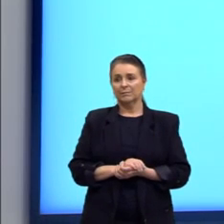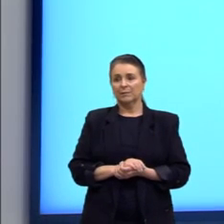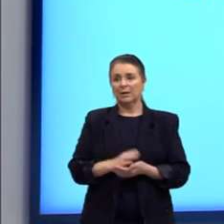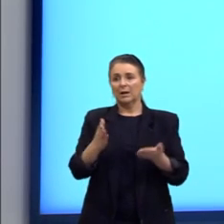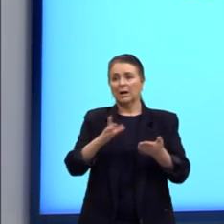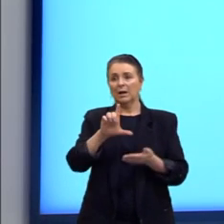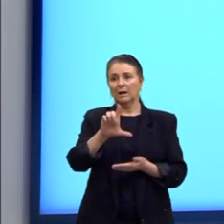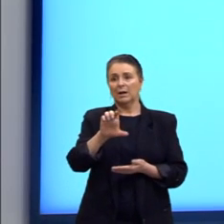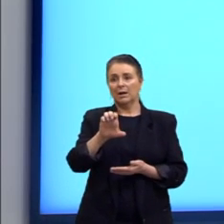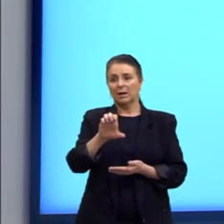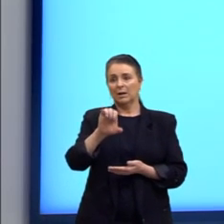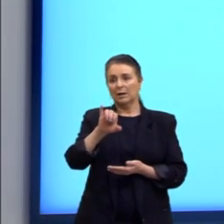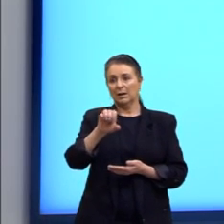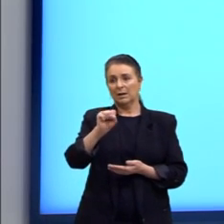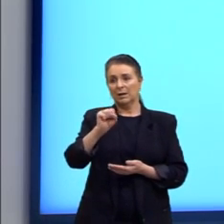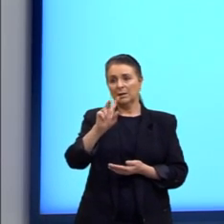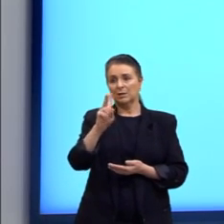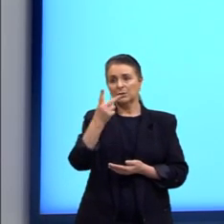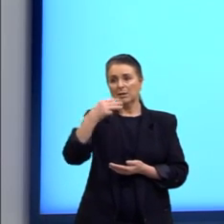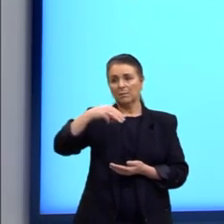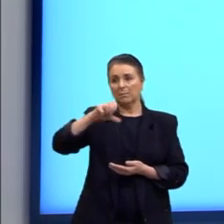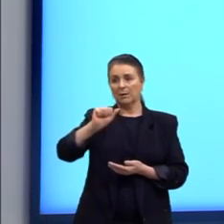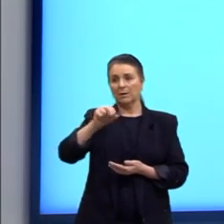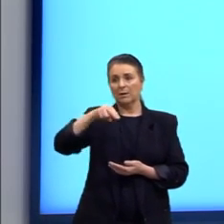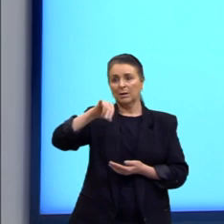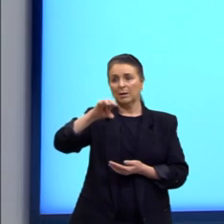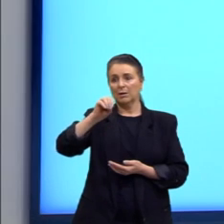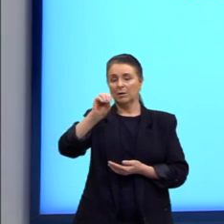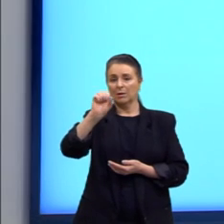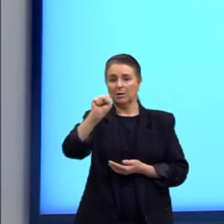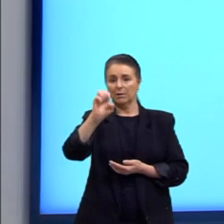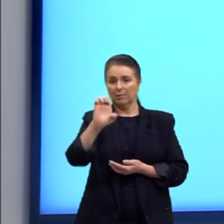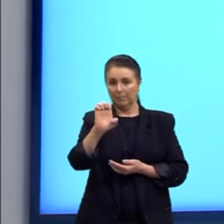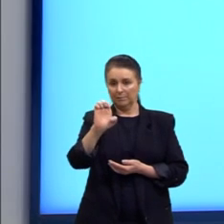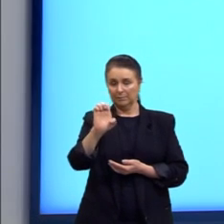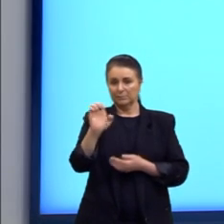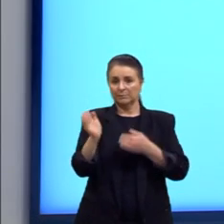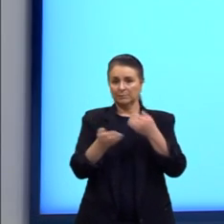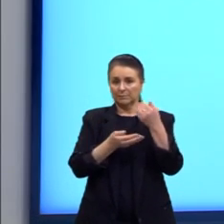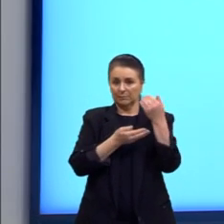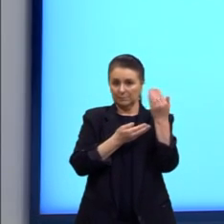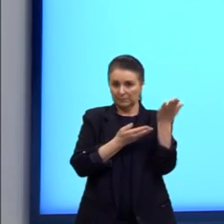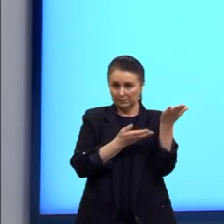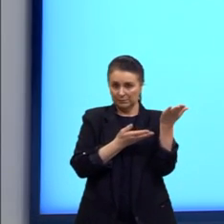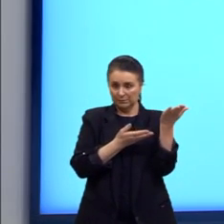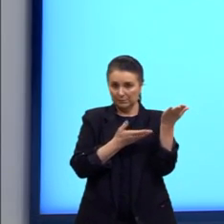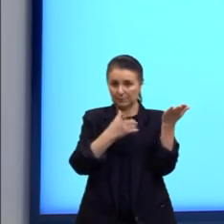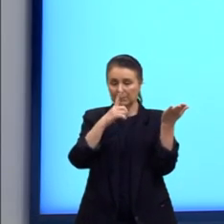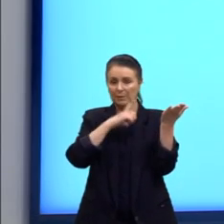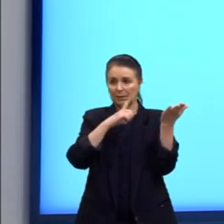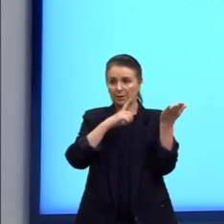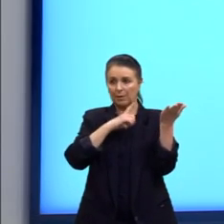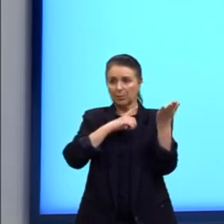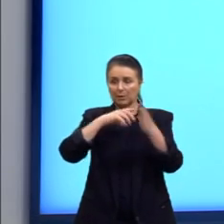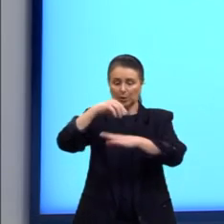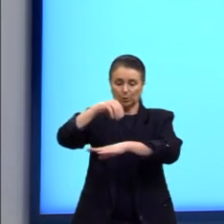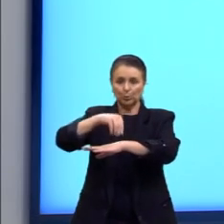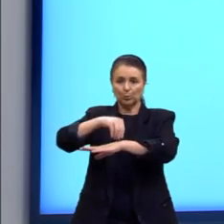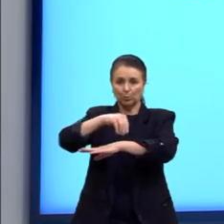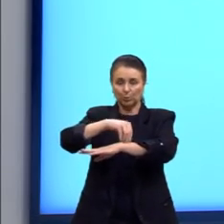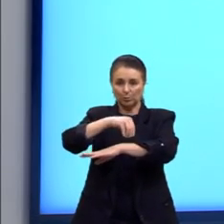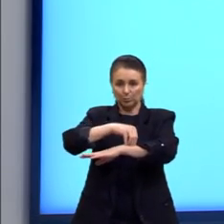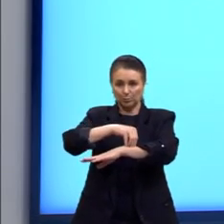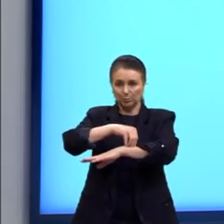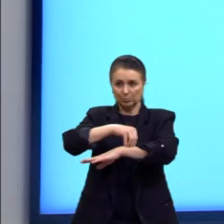Leishmaniose. Parasitas, então, do gênero leishmania. Ela pode ser tegumentar ou cutânea, visceral